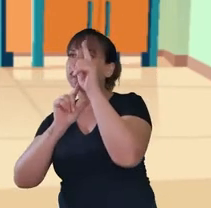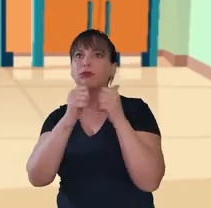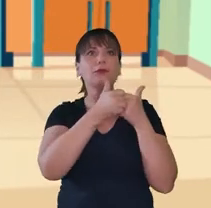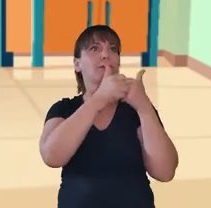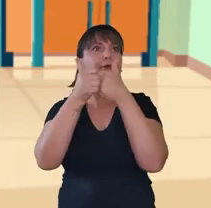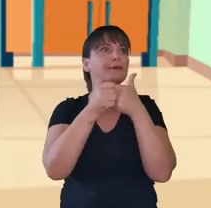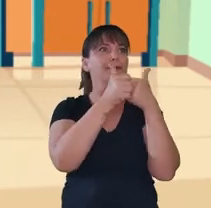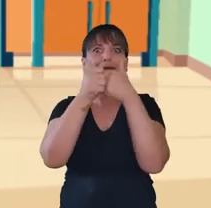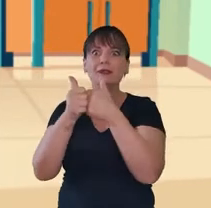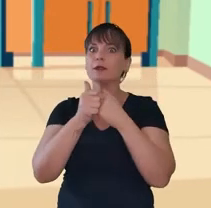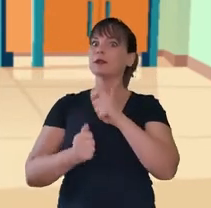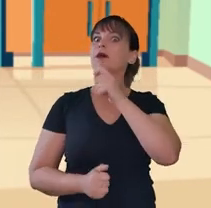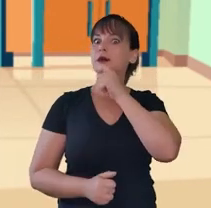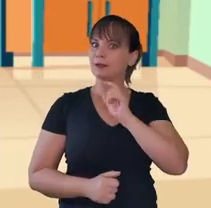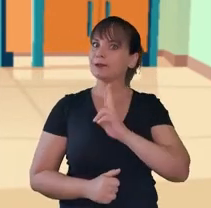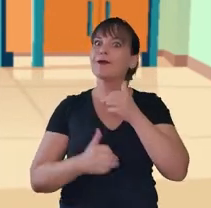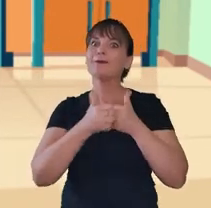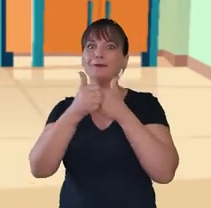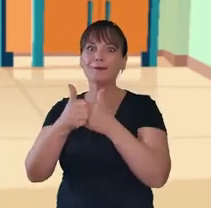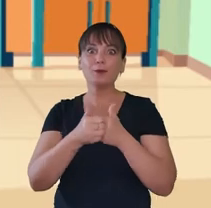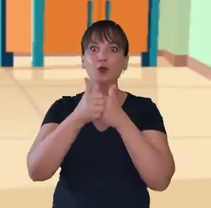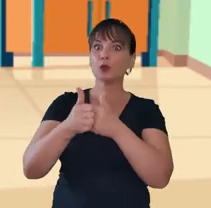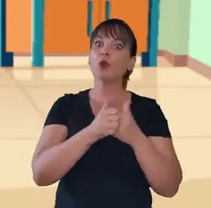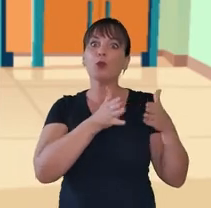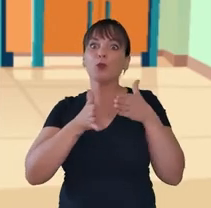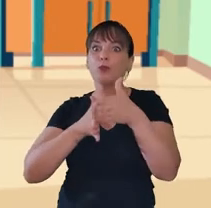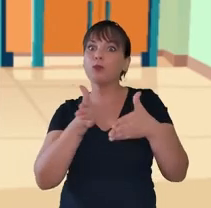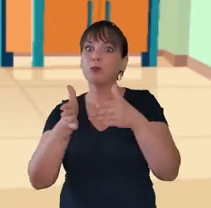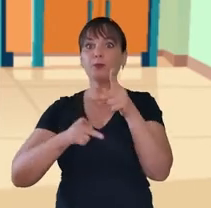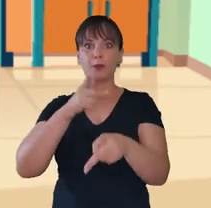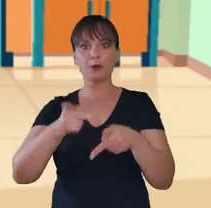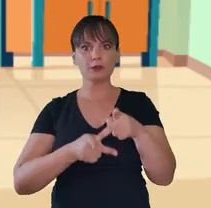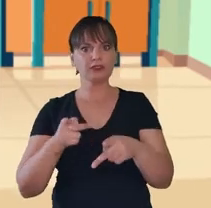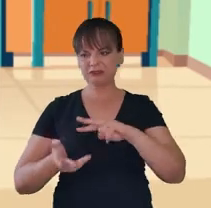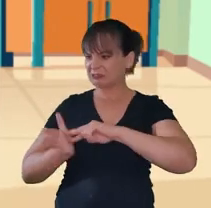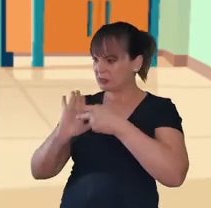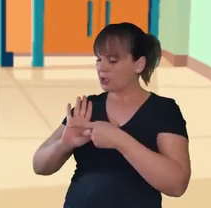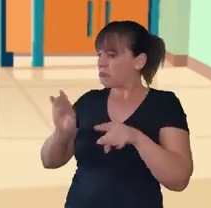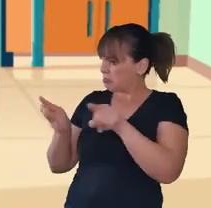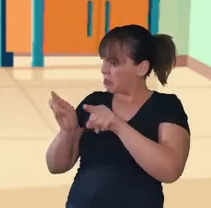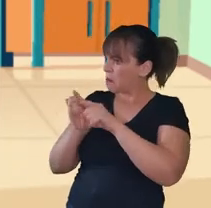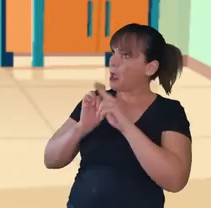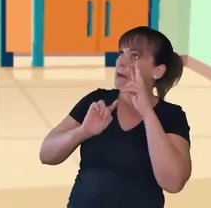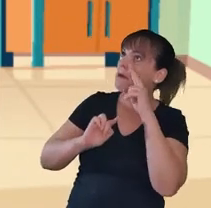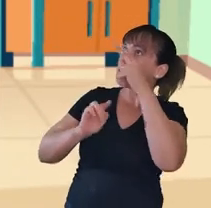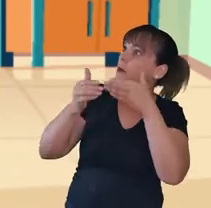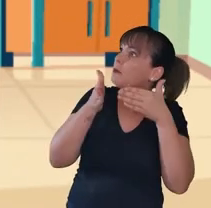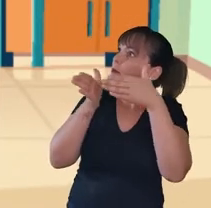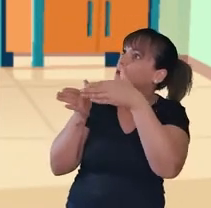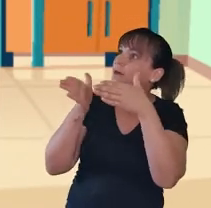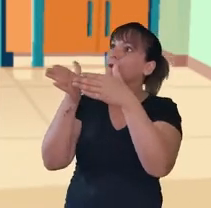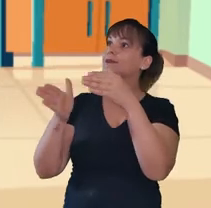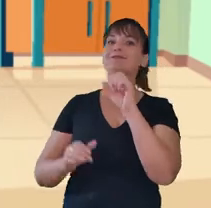muito tempo e ainda guiam várias ações desses povos. Quer dizer que eles também se orientavam pelas estrelas? Sim, eles